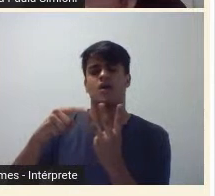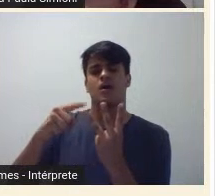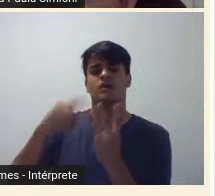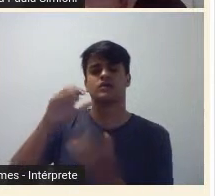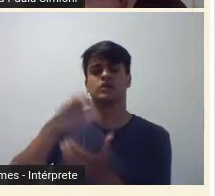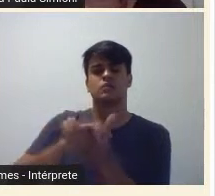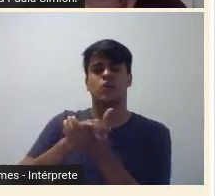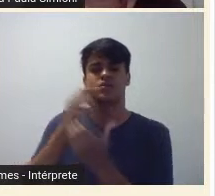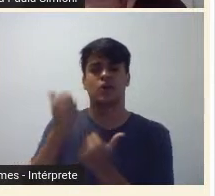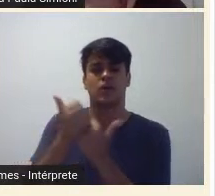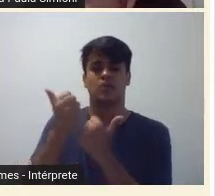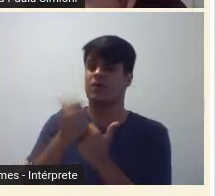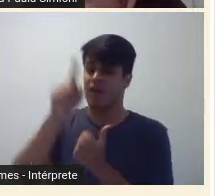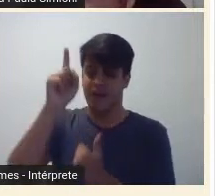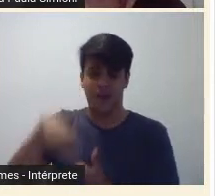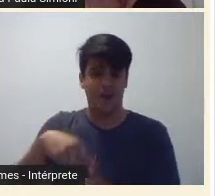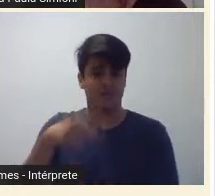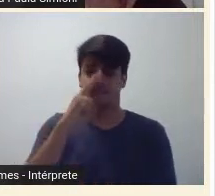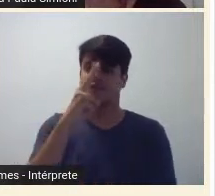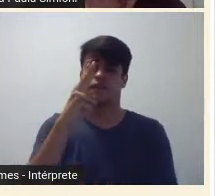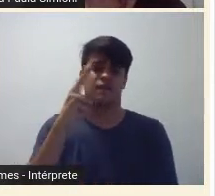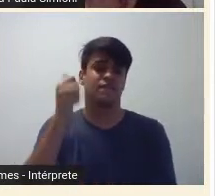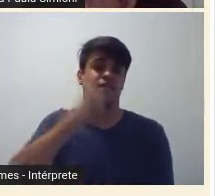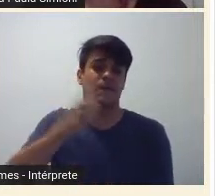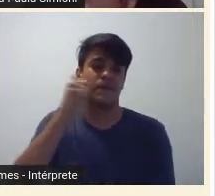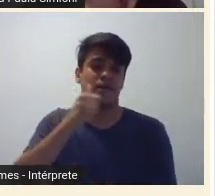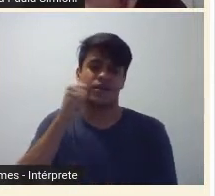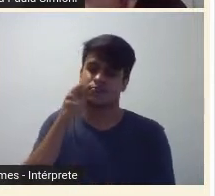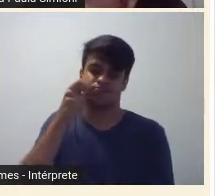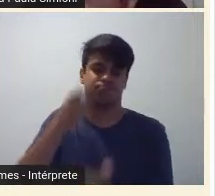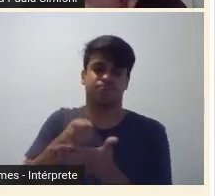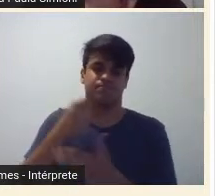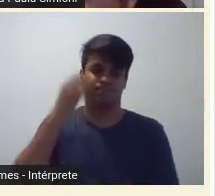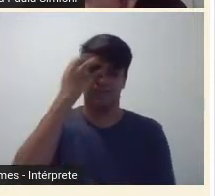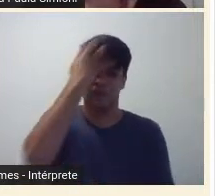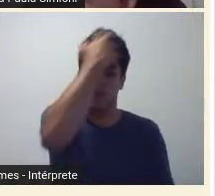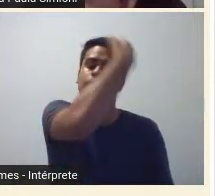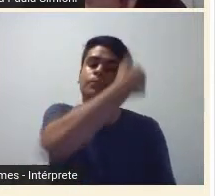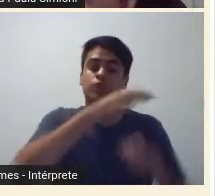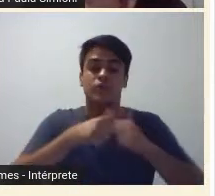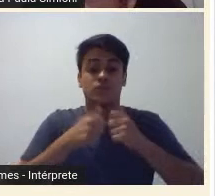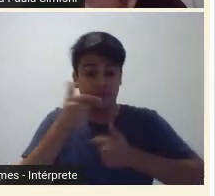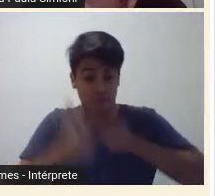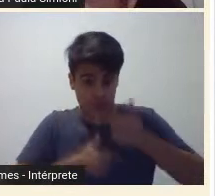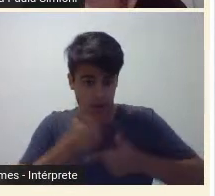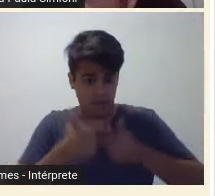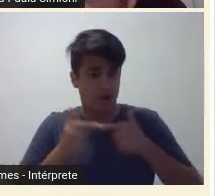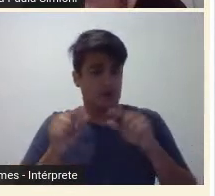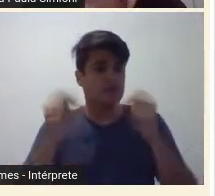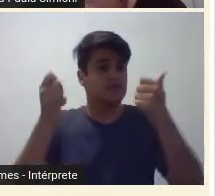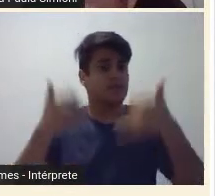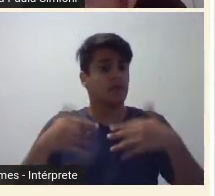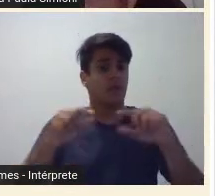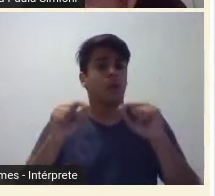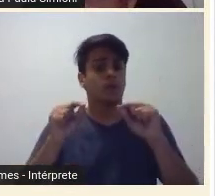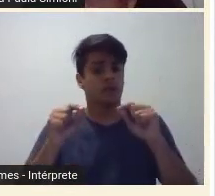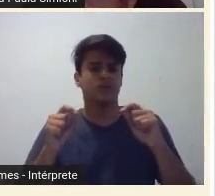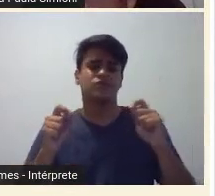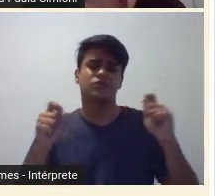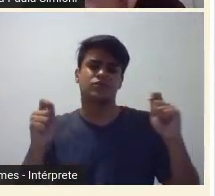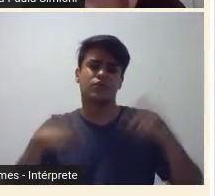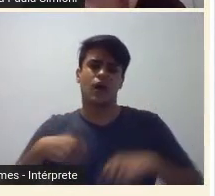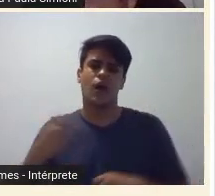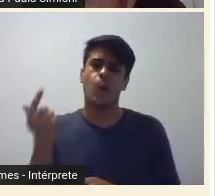completamente femininos. Então, o que eu trabalho na livre docência é a ideia de que é possível a gente pensar em